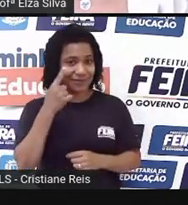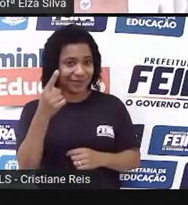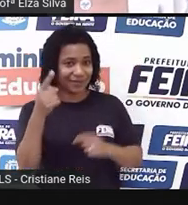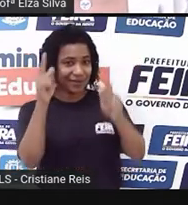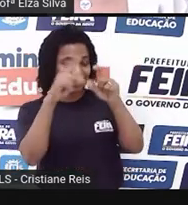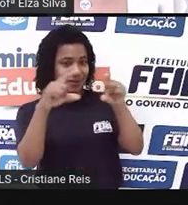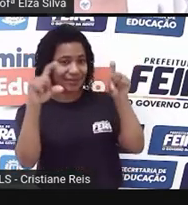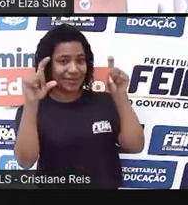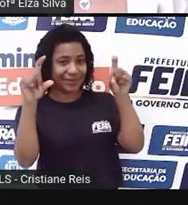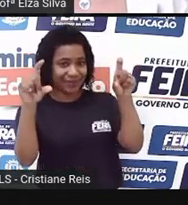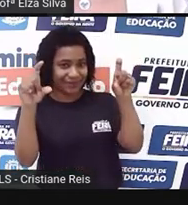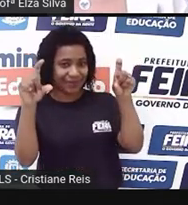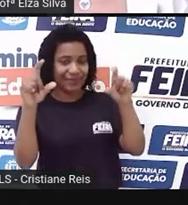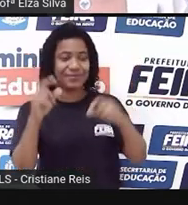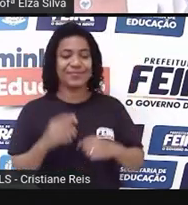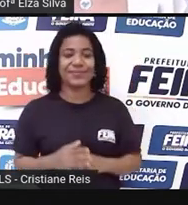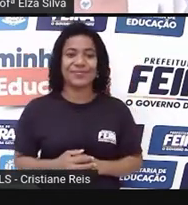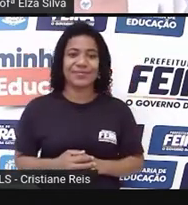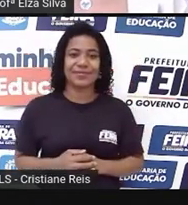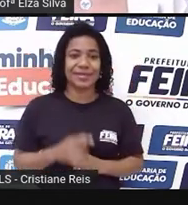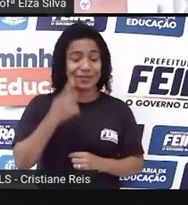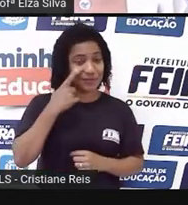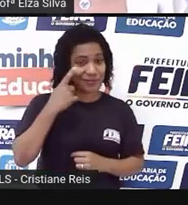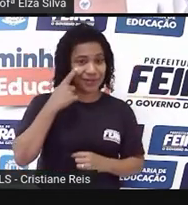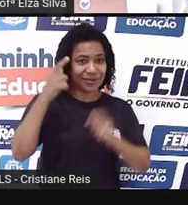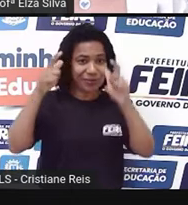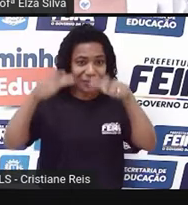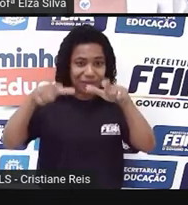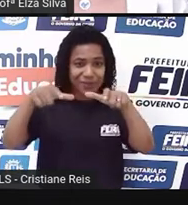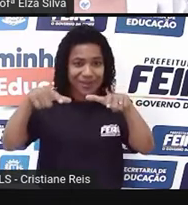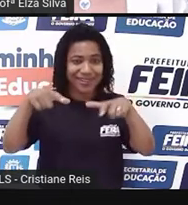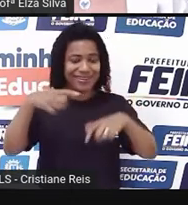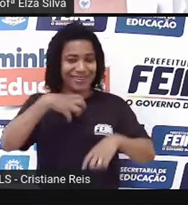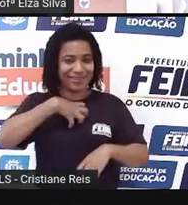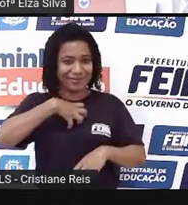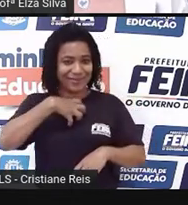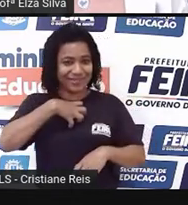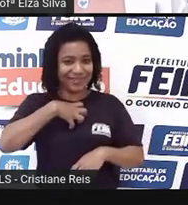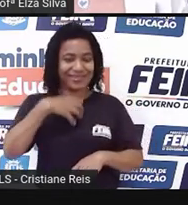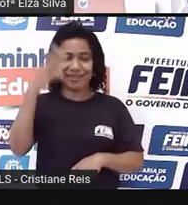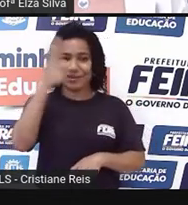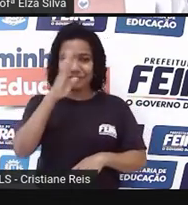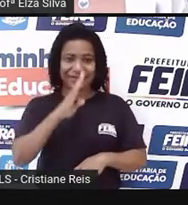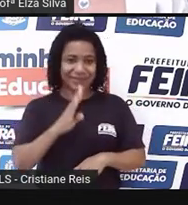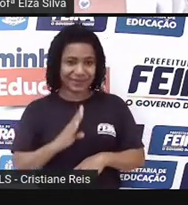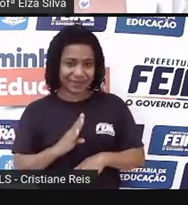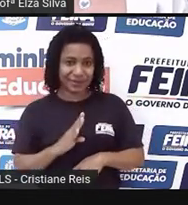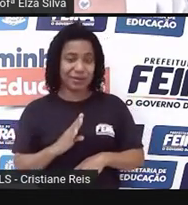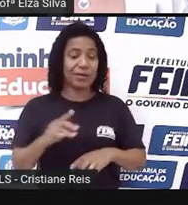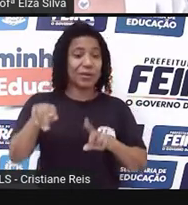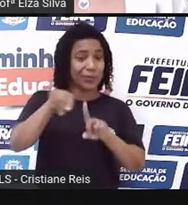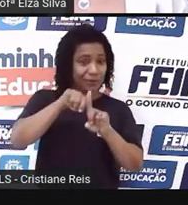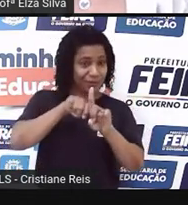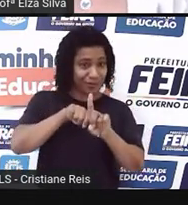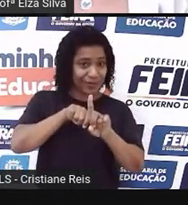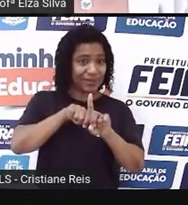985, Campo Formoso, Bahia, Brasil, October 5,